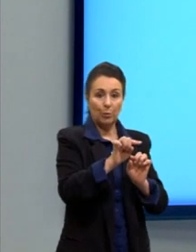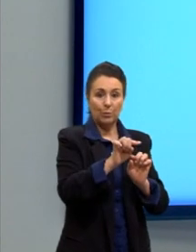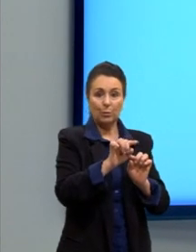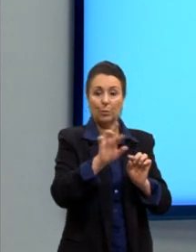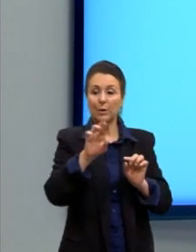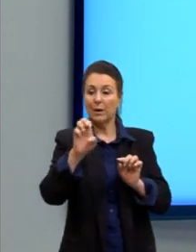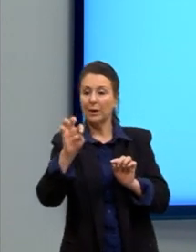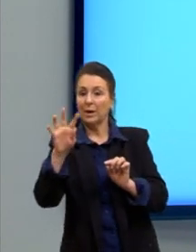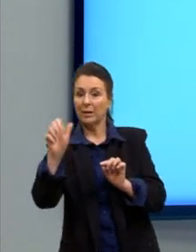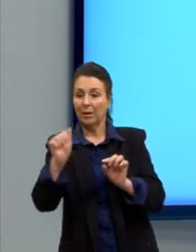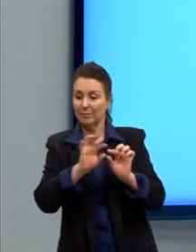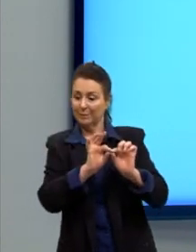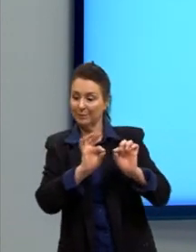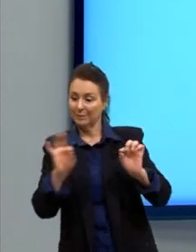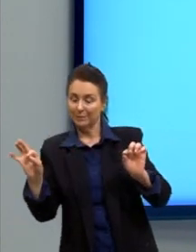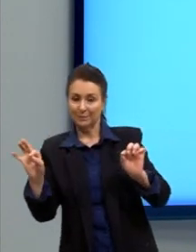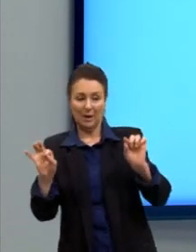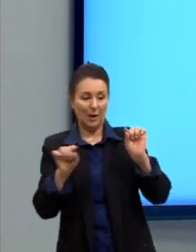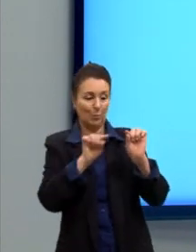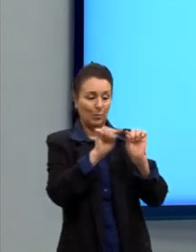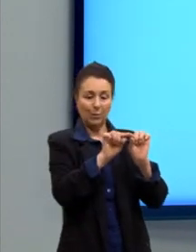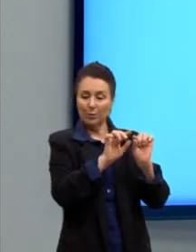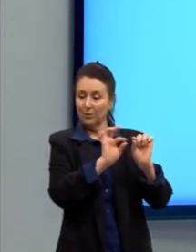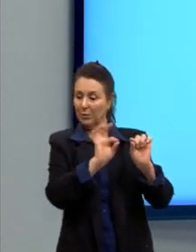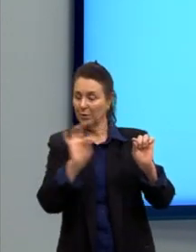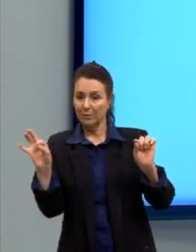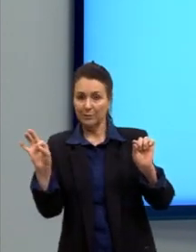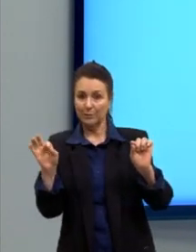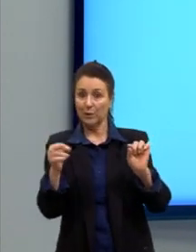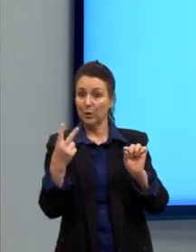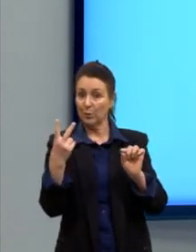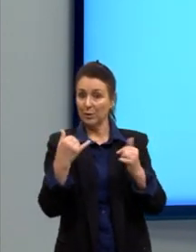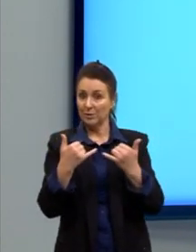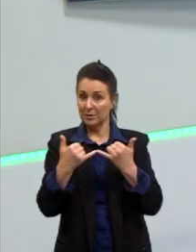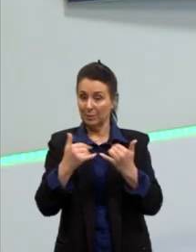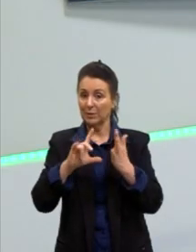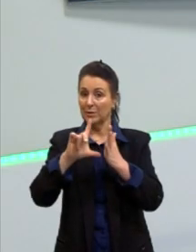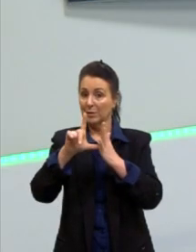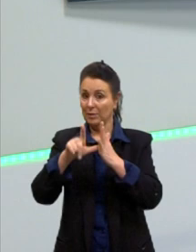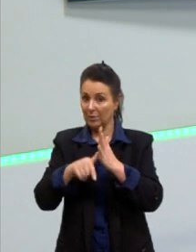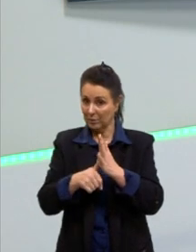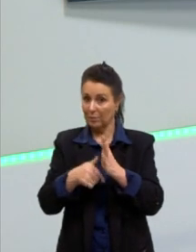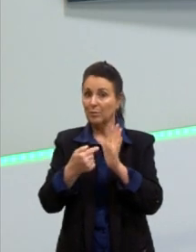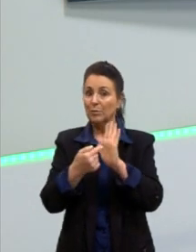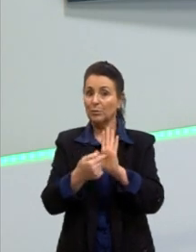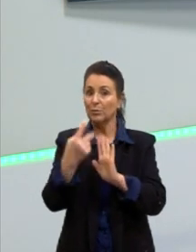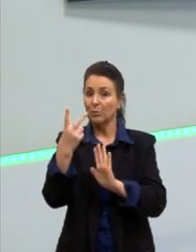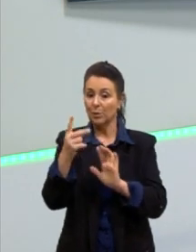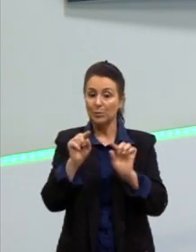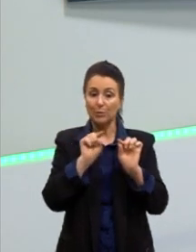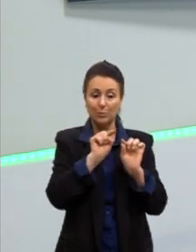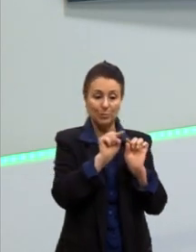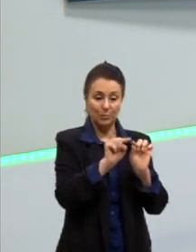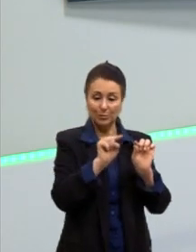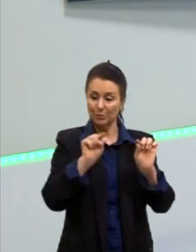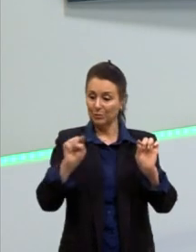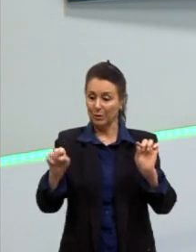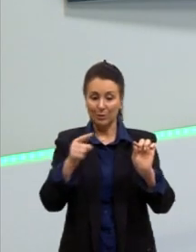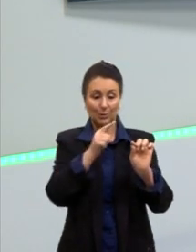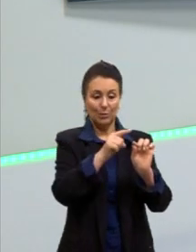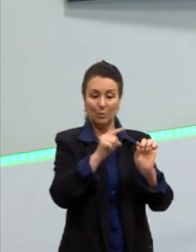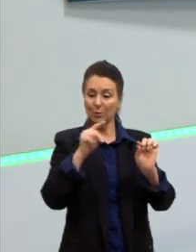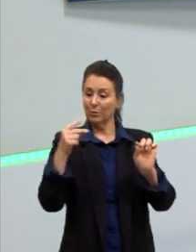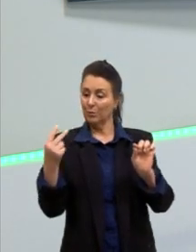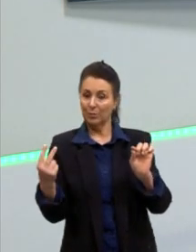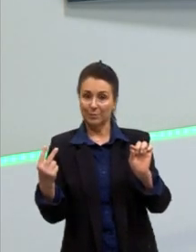trouxe esses dois exemplos, então, trazendo a equação geral, e depois, né, trazendo dois pontos, porque aí a gente consegue até